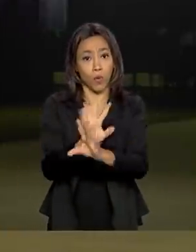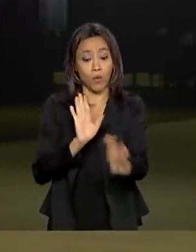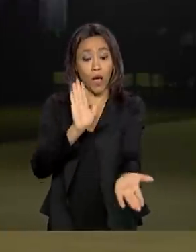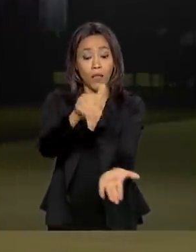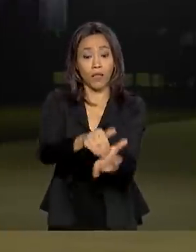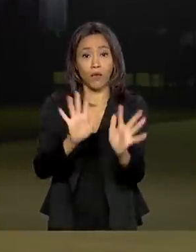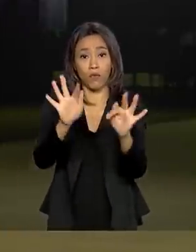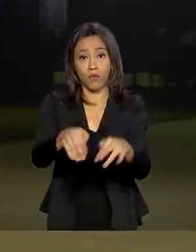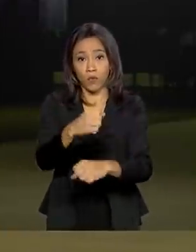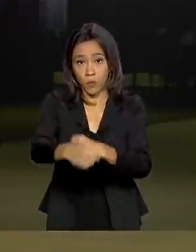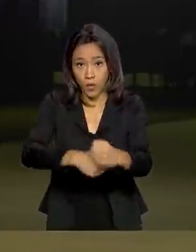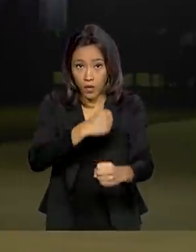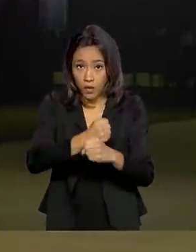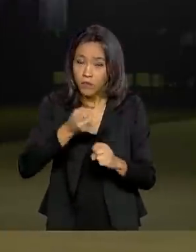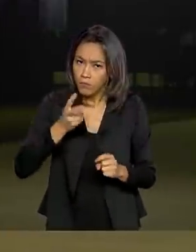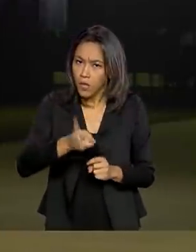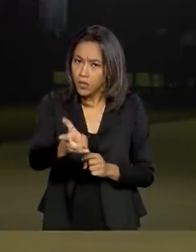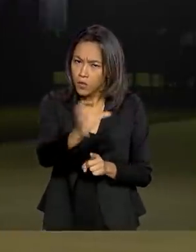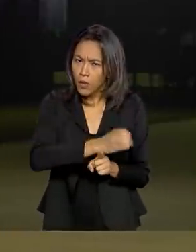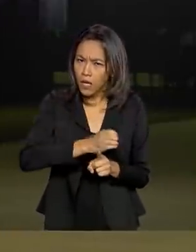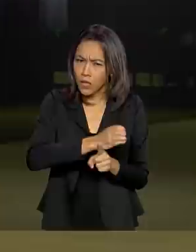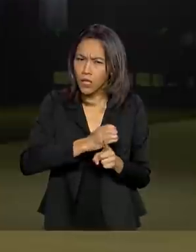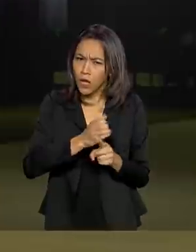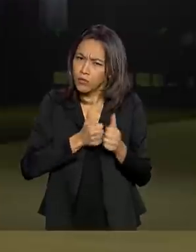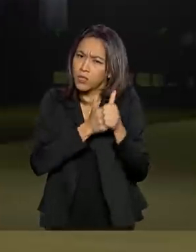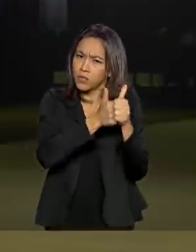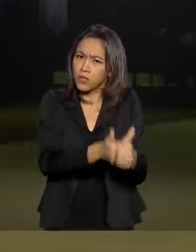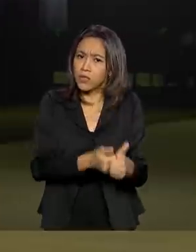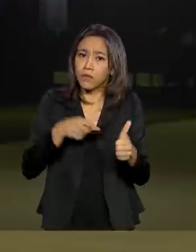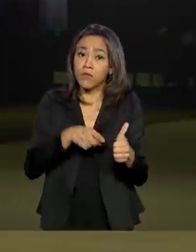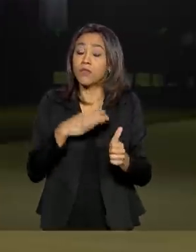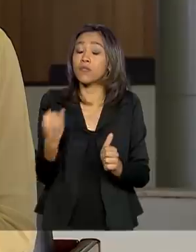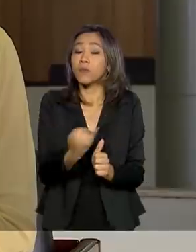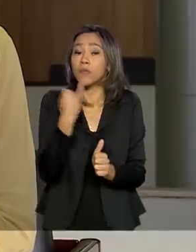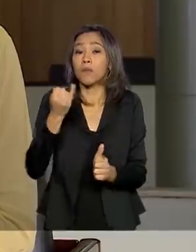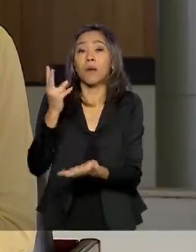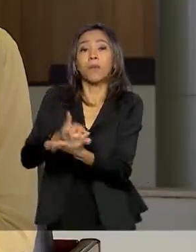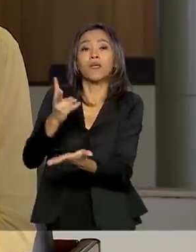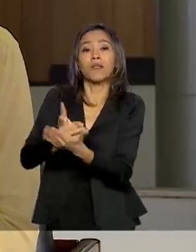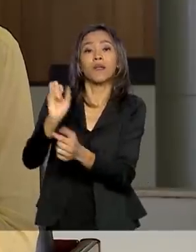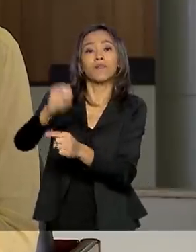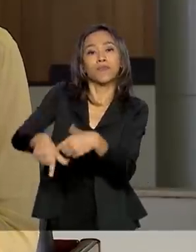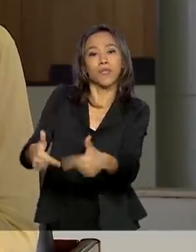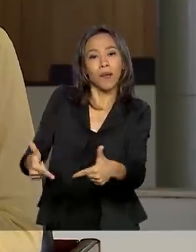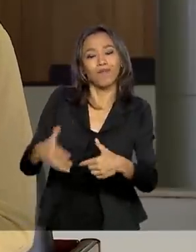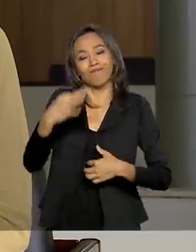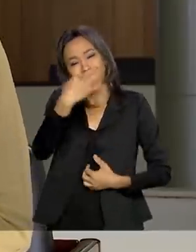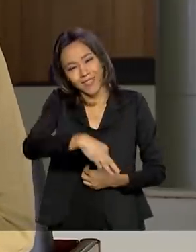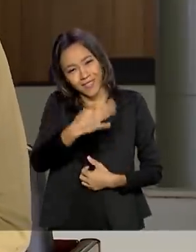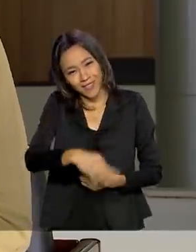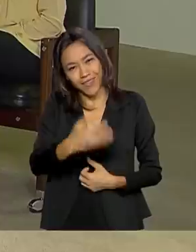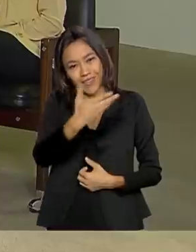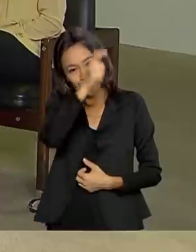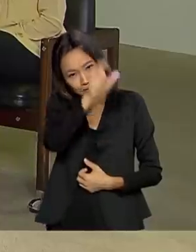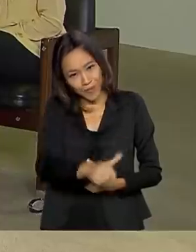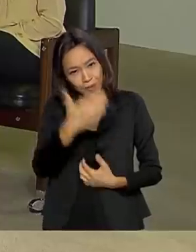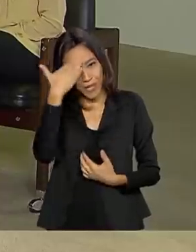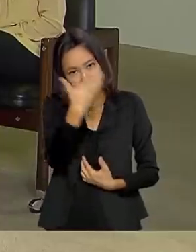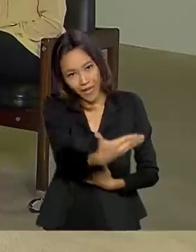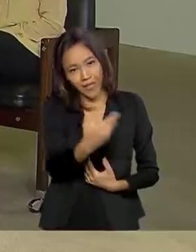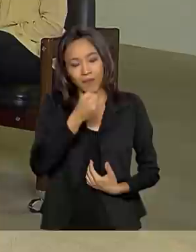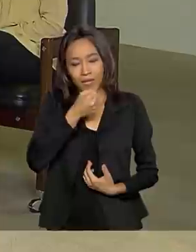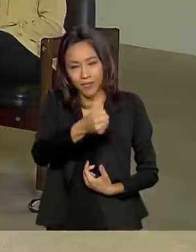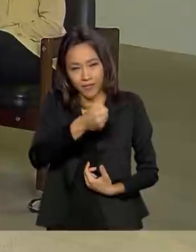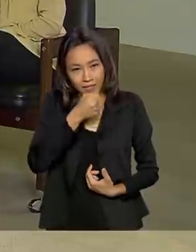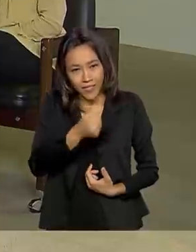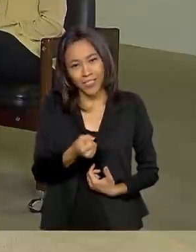estamos conseguindo manter esse cronograma, e isso vai ser fundamental para a preservação do emprego. Tá certo. Ministro Tarcísio Gomes de Freitas, muito obrigada pela